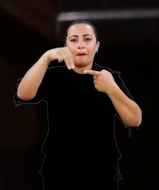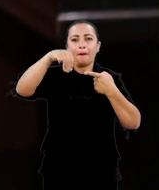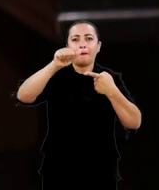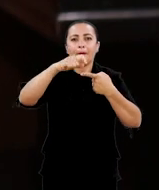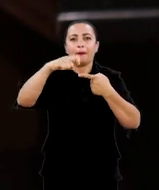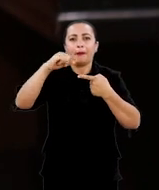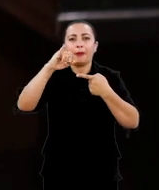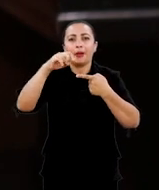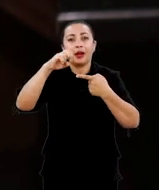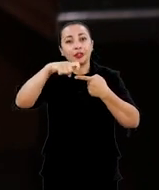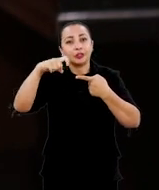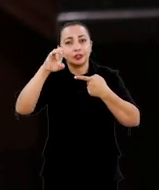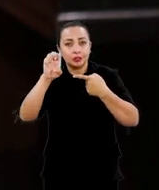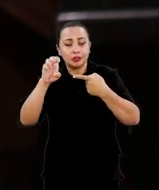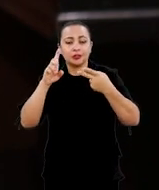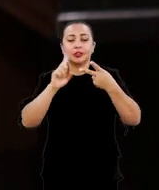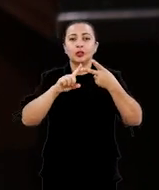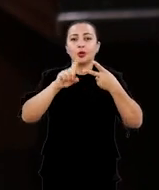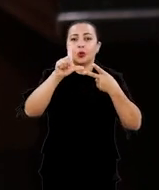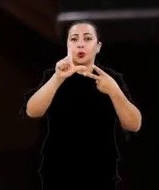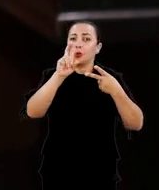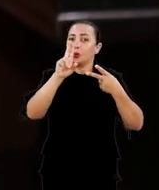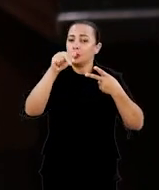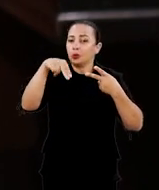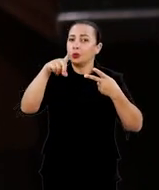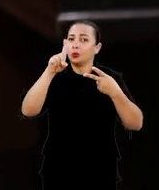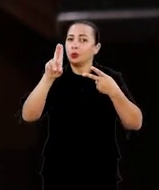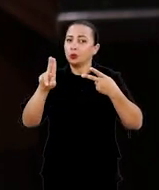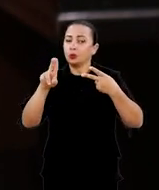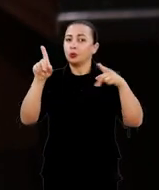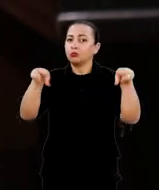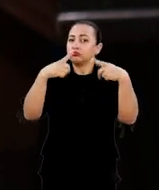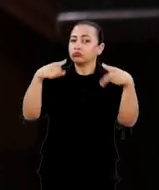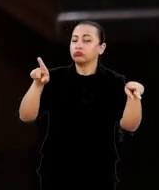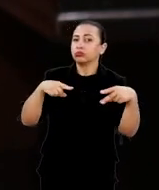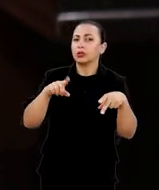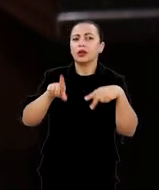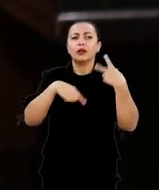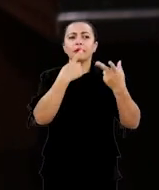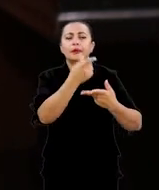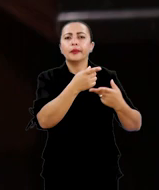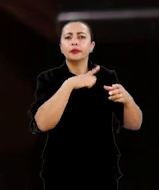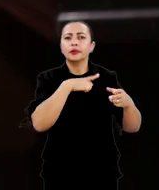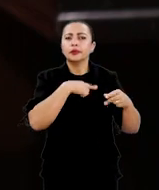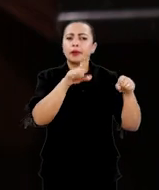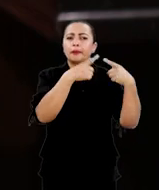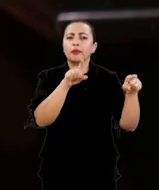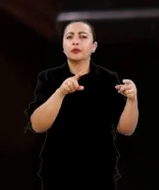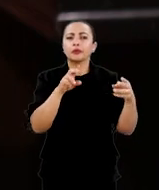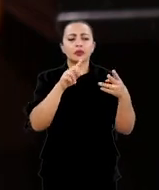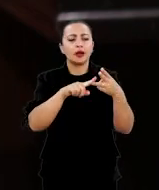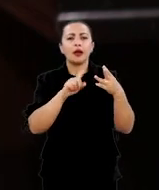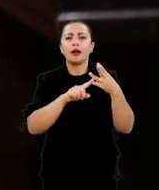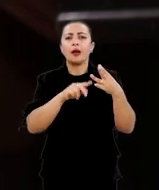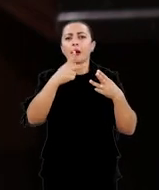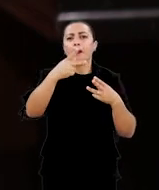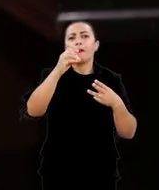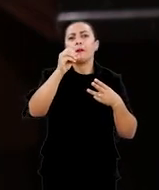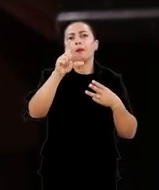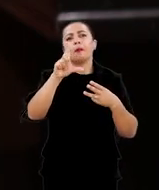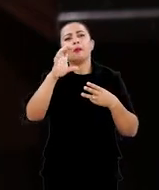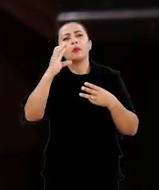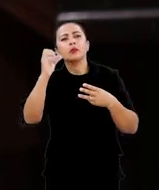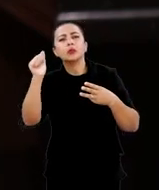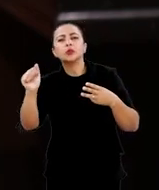ulundu, que era um gênero muito conhecido, e do outro, você tinha a polca,